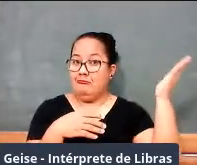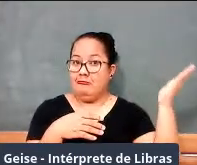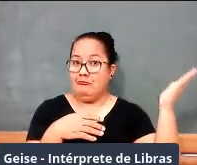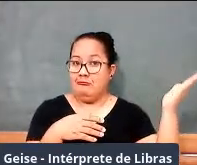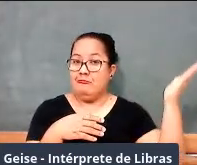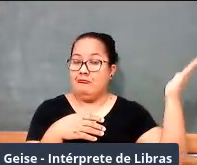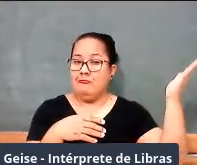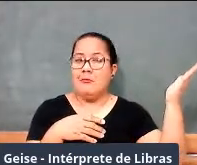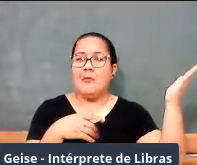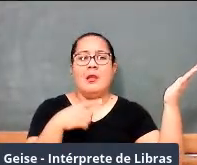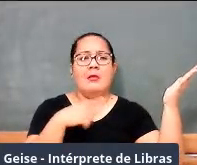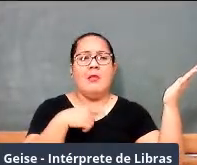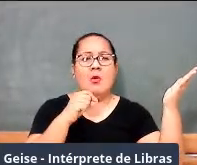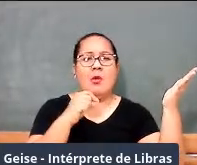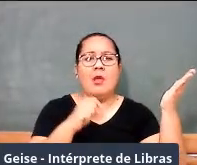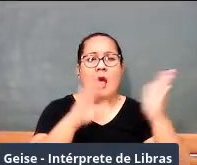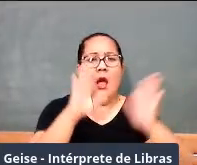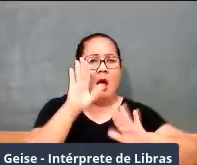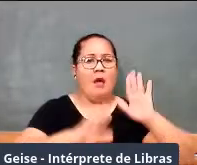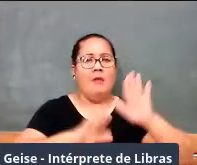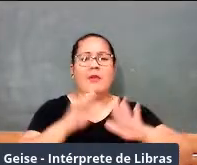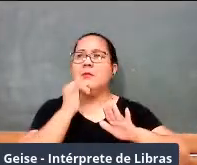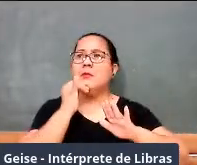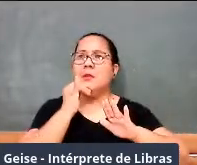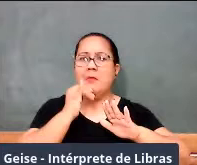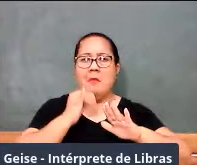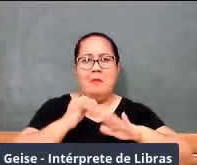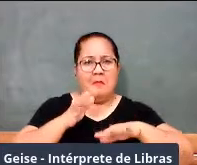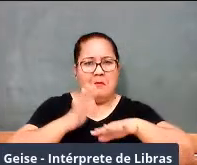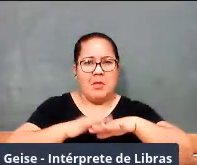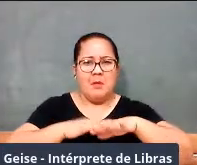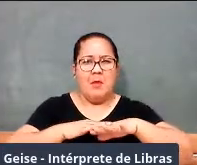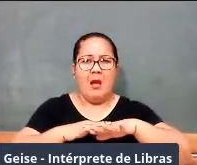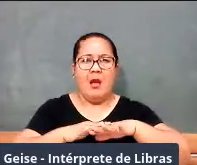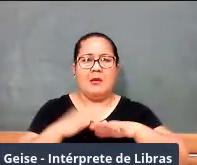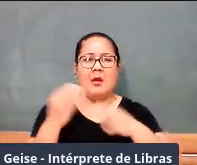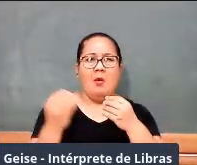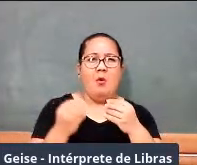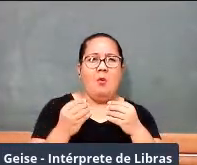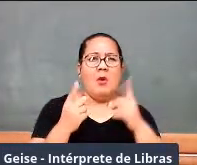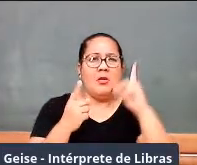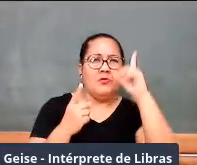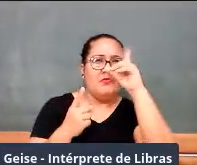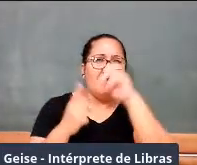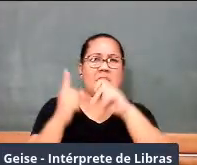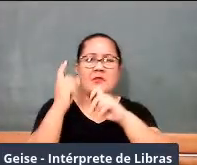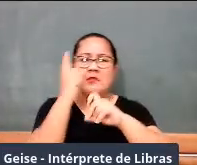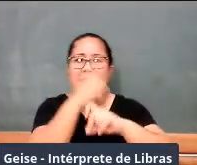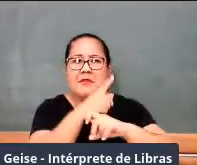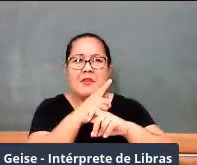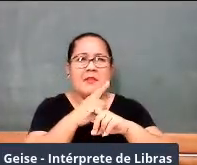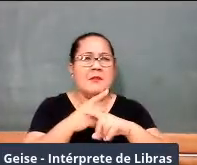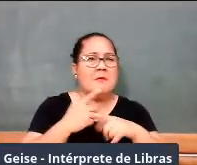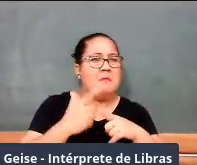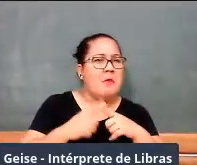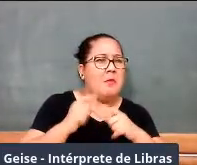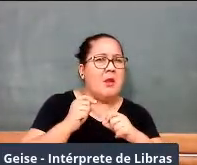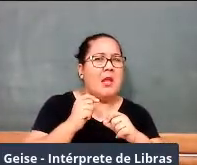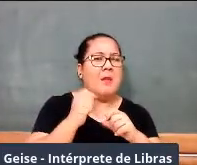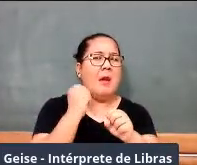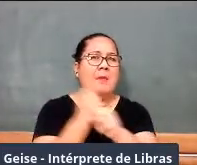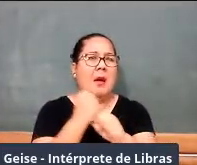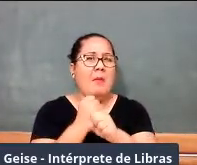resolução de problemas que faziam parte dessas lides militares, das construções.